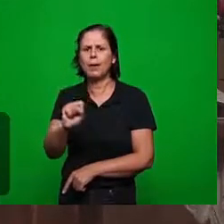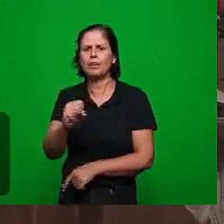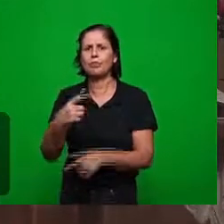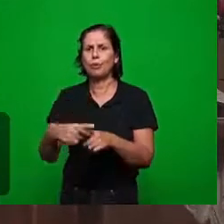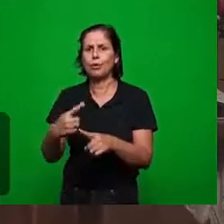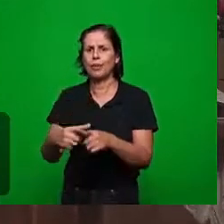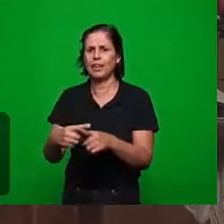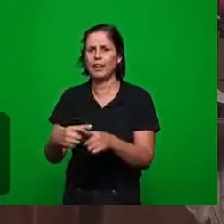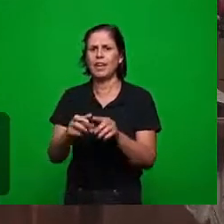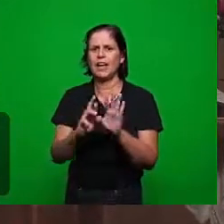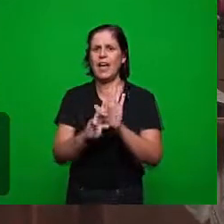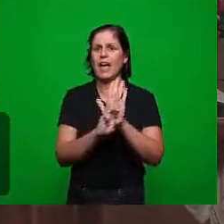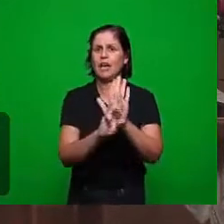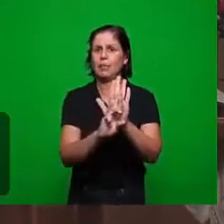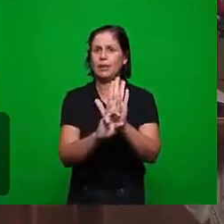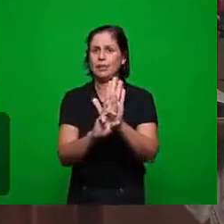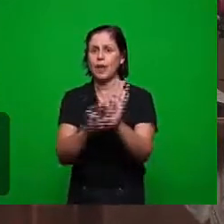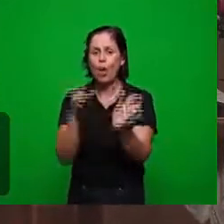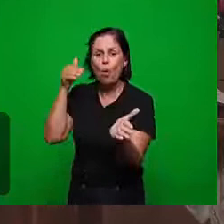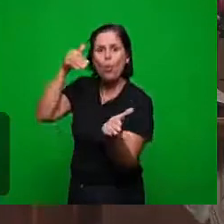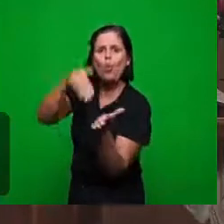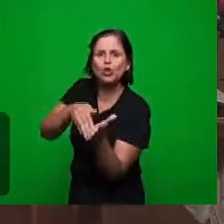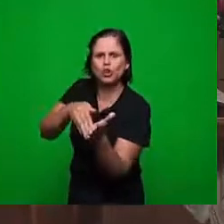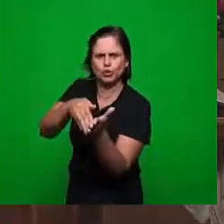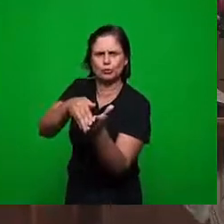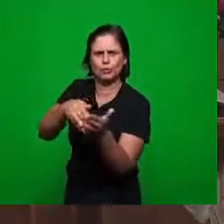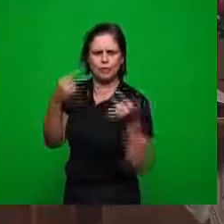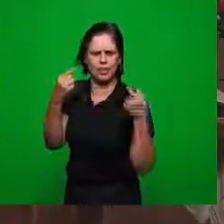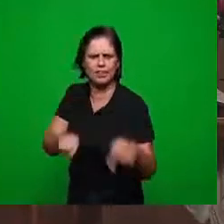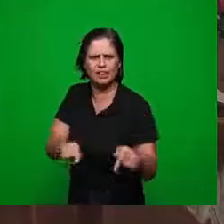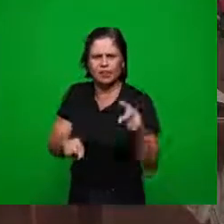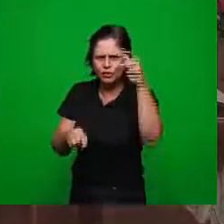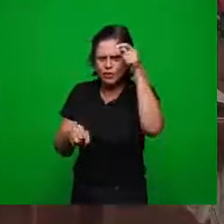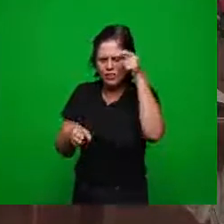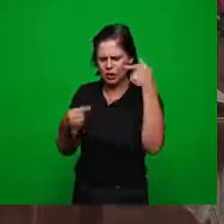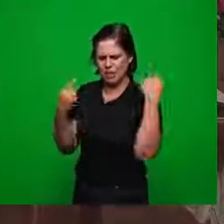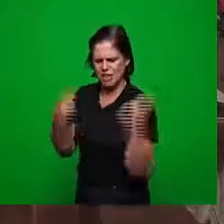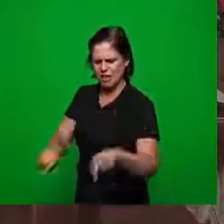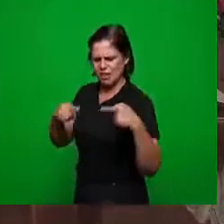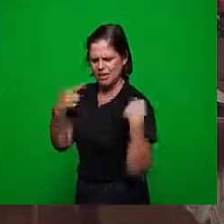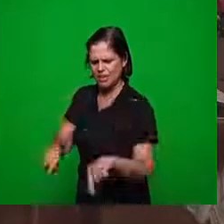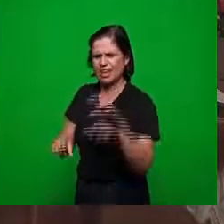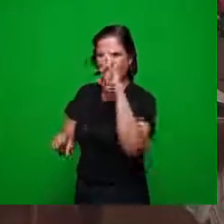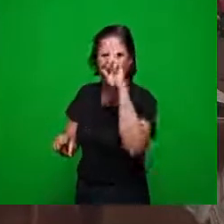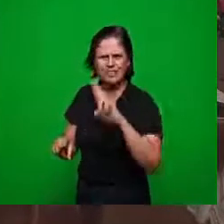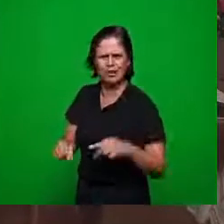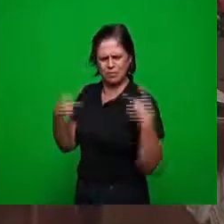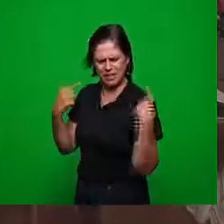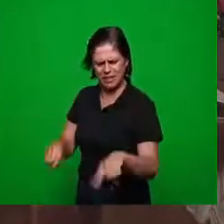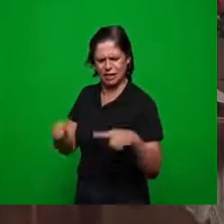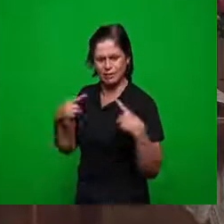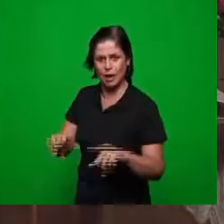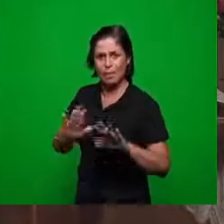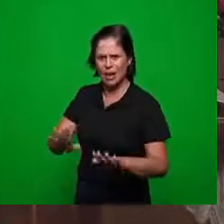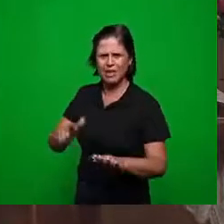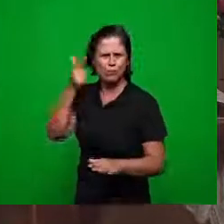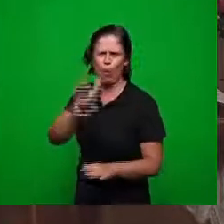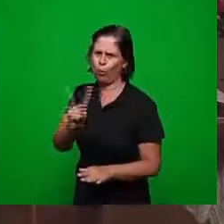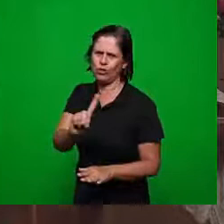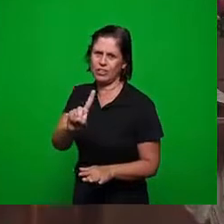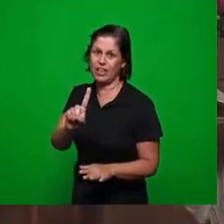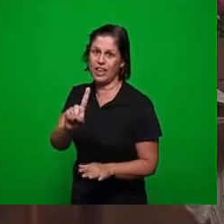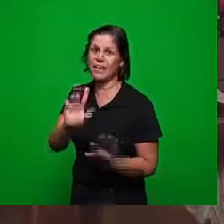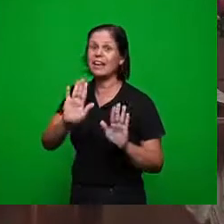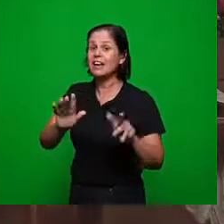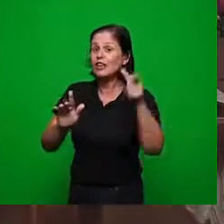perseguição a carne que o adversário faz ele vai entrar de outra forma ele agora vai se unir o que é que o império